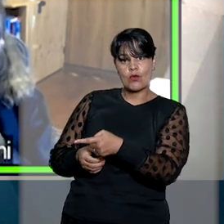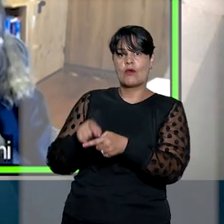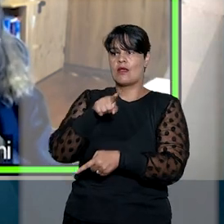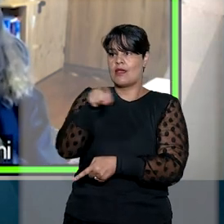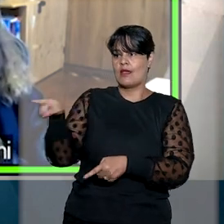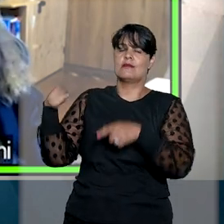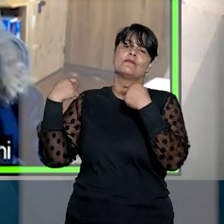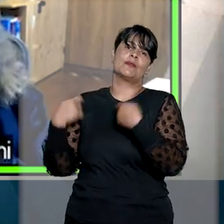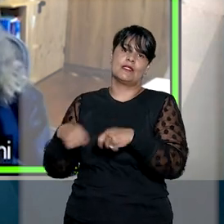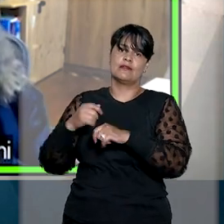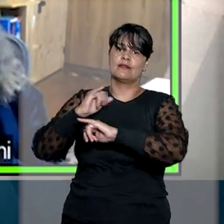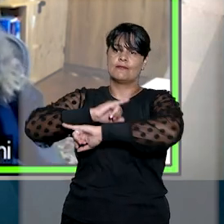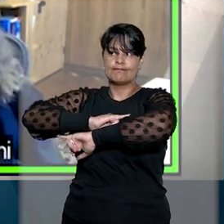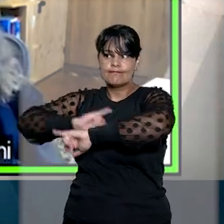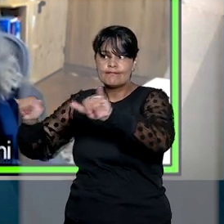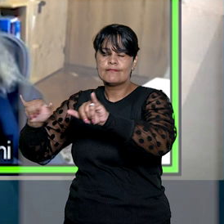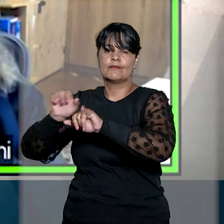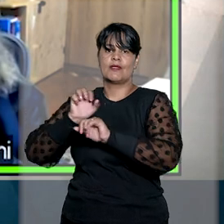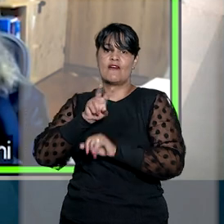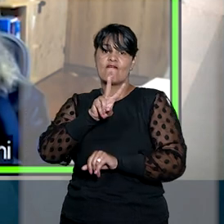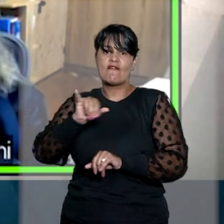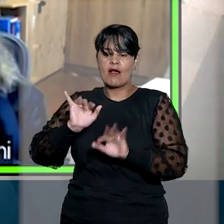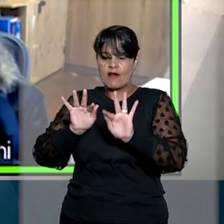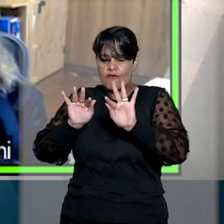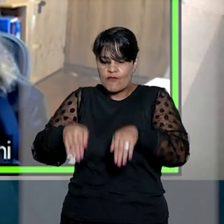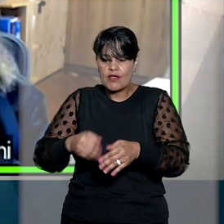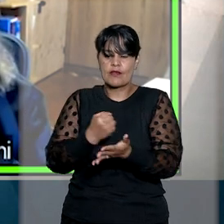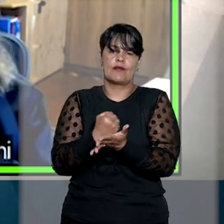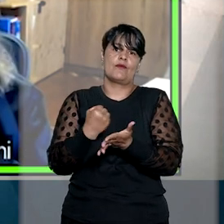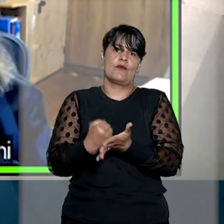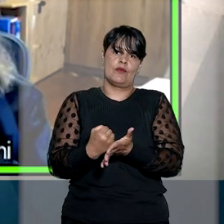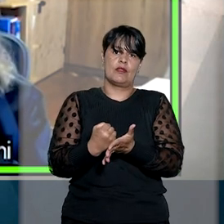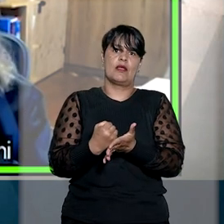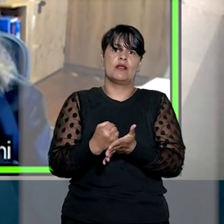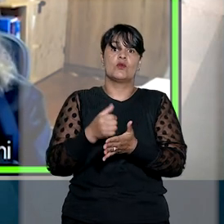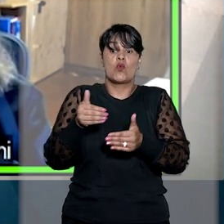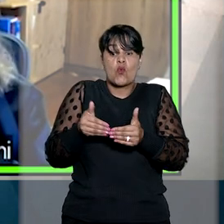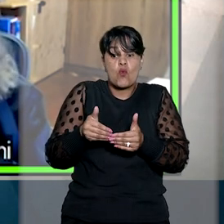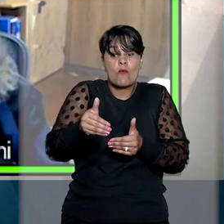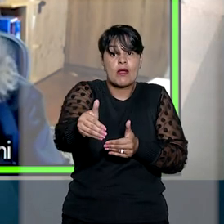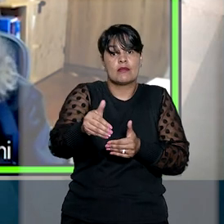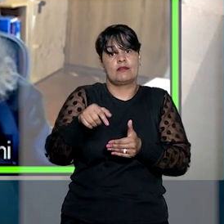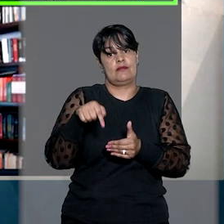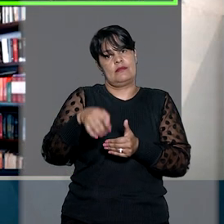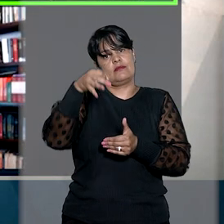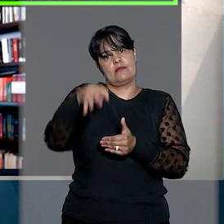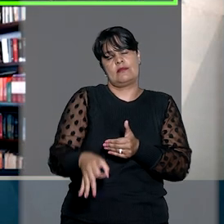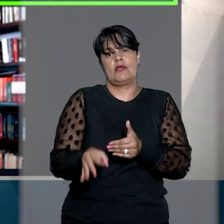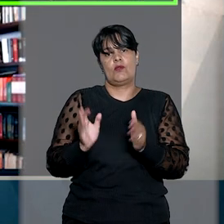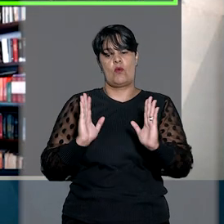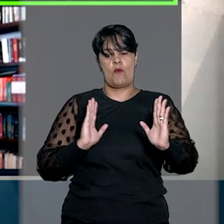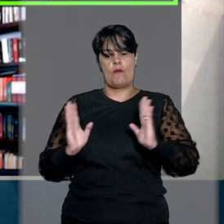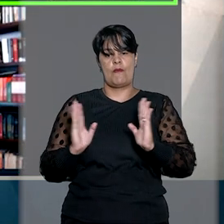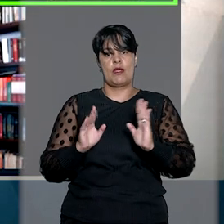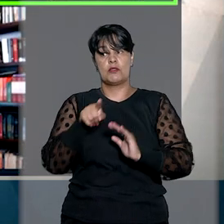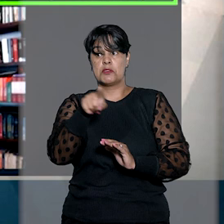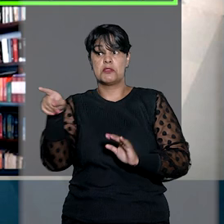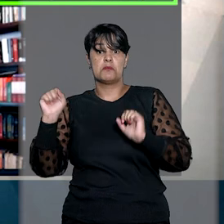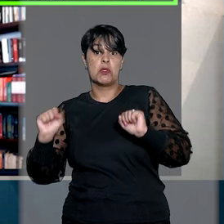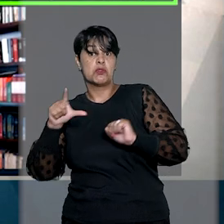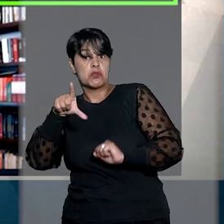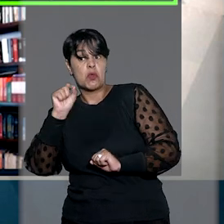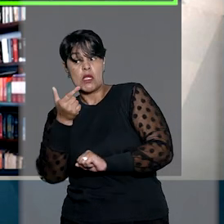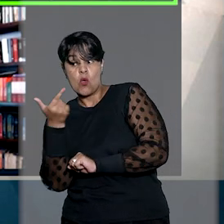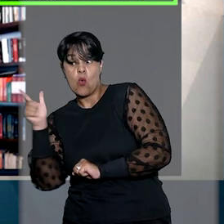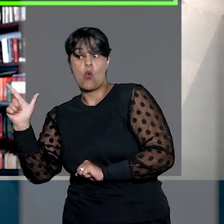sejam devidamente comunicados do fim do vínculo contratual, contando-se, a partir daí, o prazo para optarem por